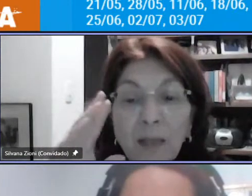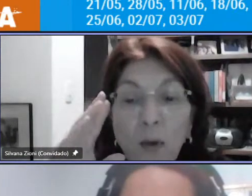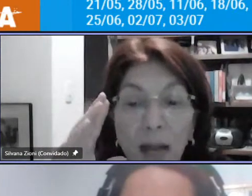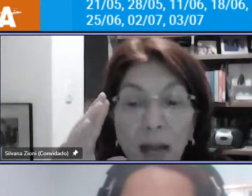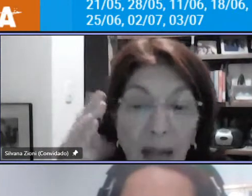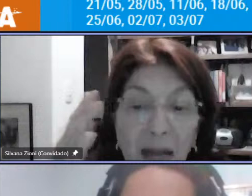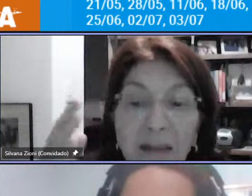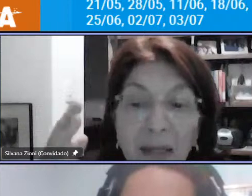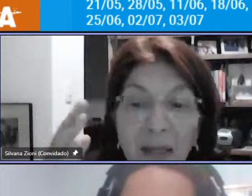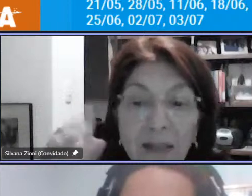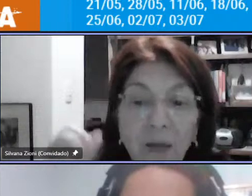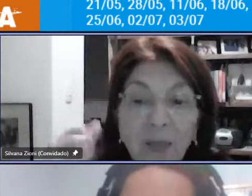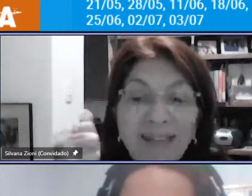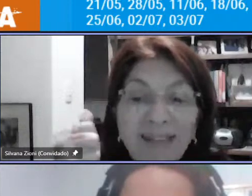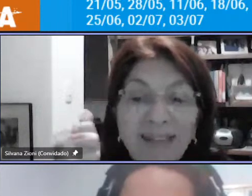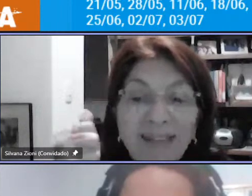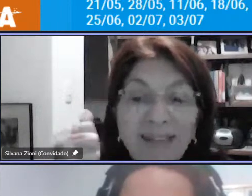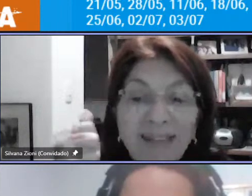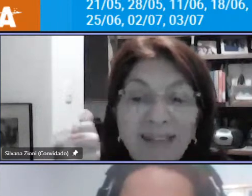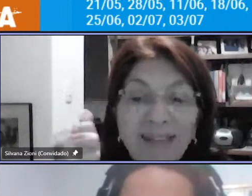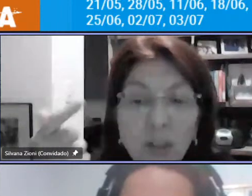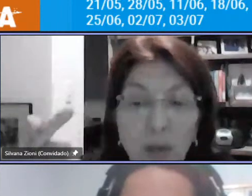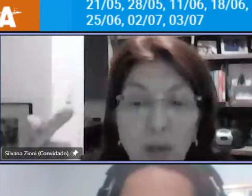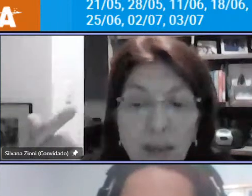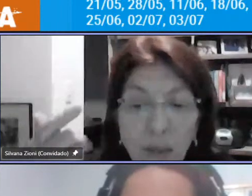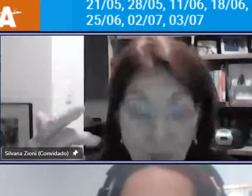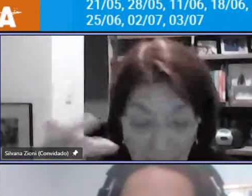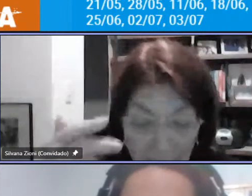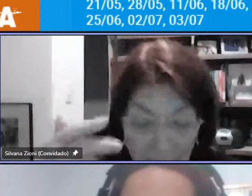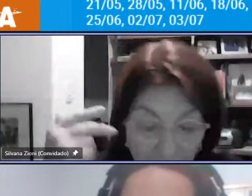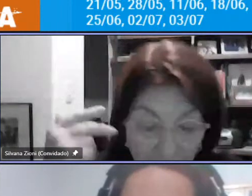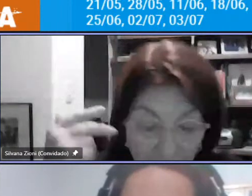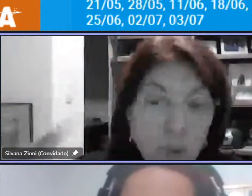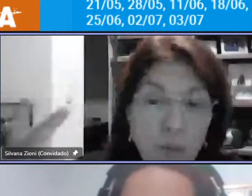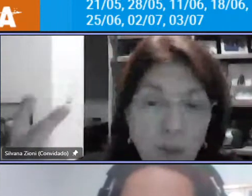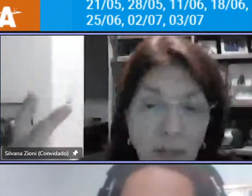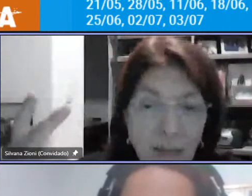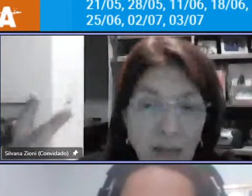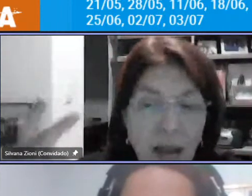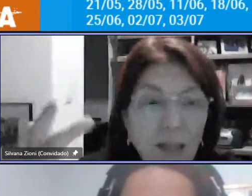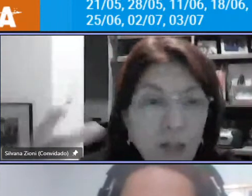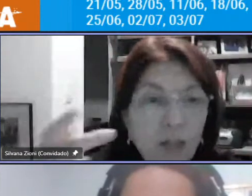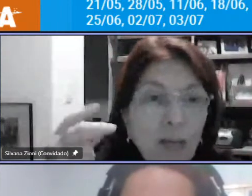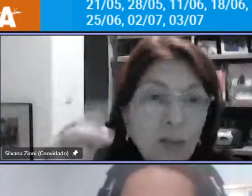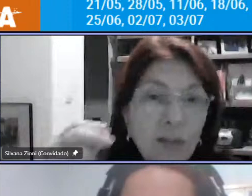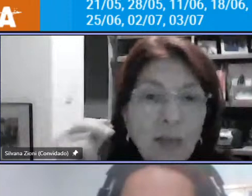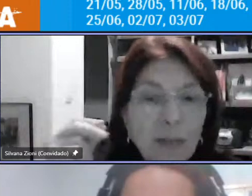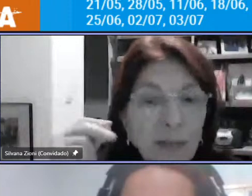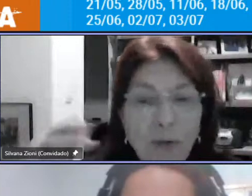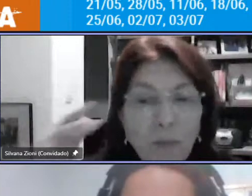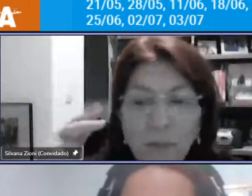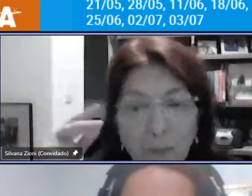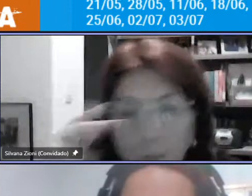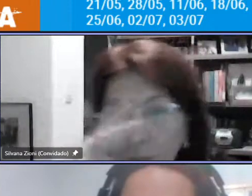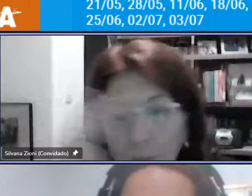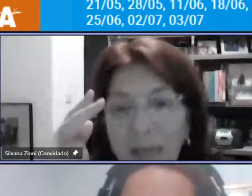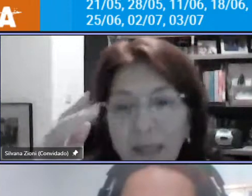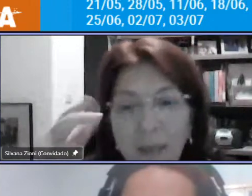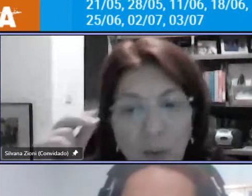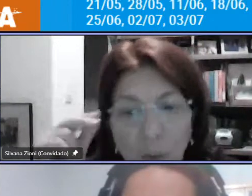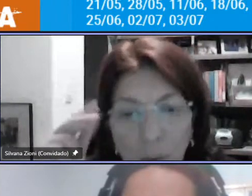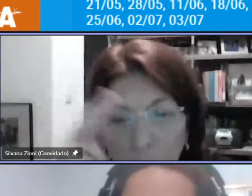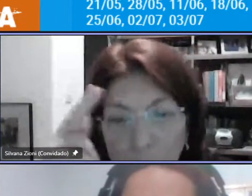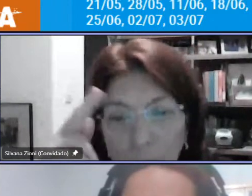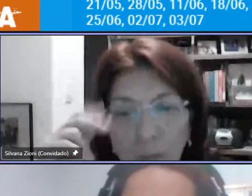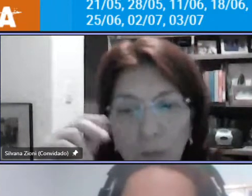então essa questão da integração da articulação da multimodalidade eu acho que tem que ser um